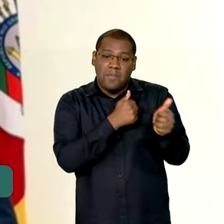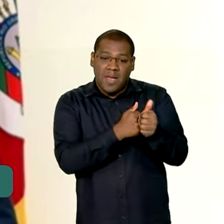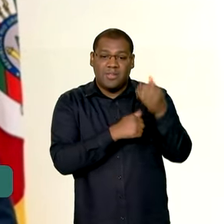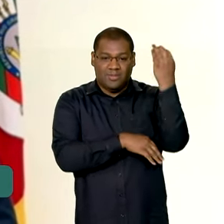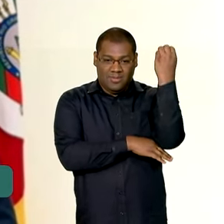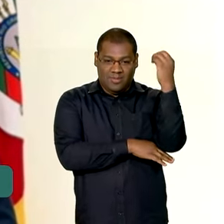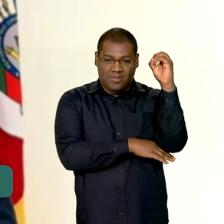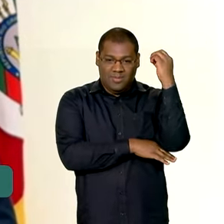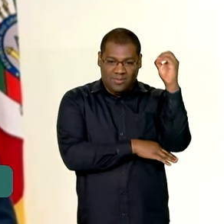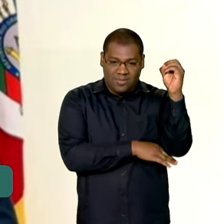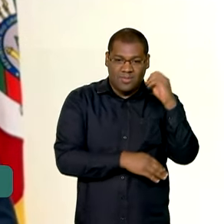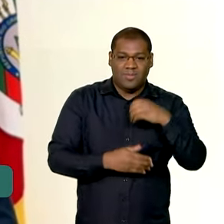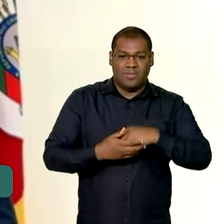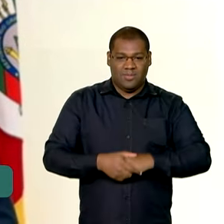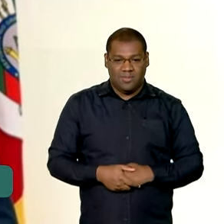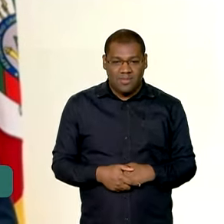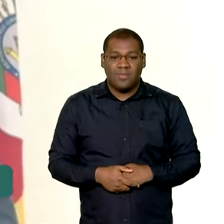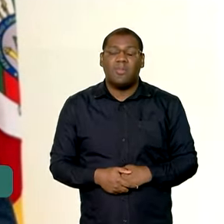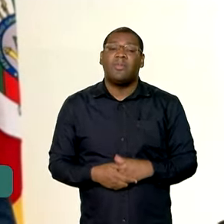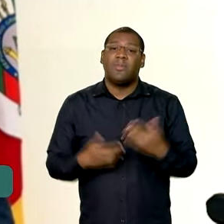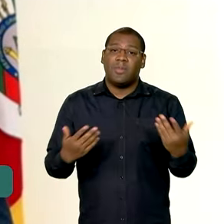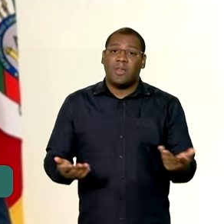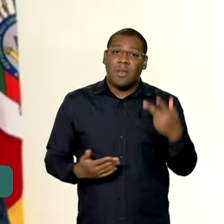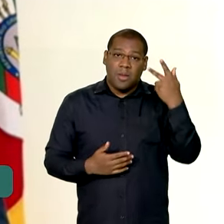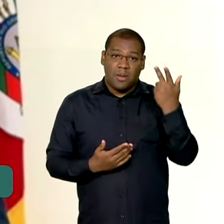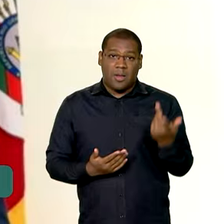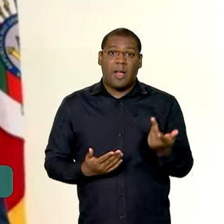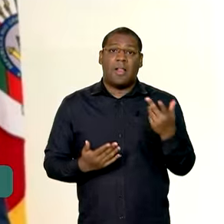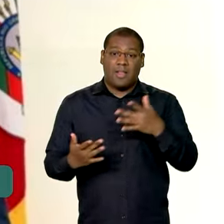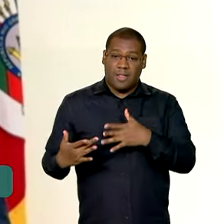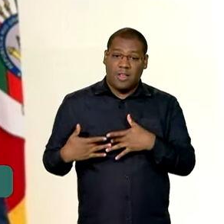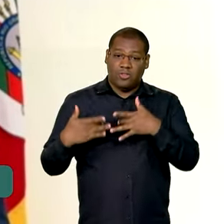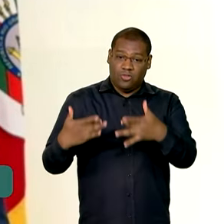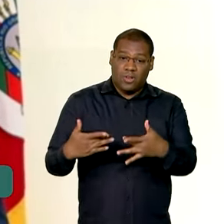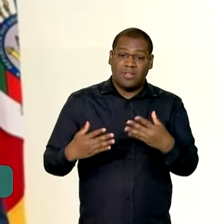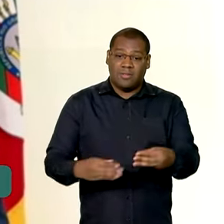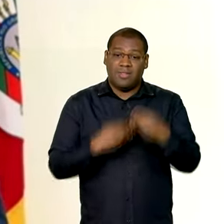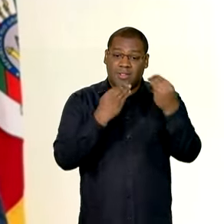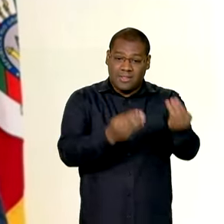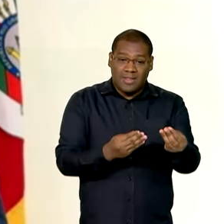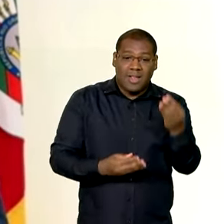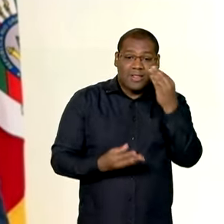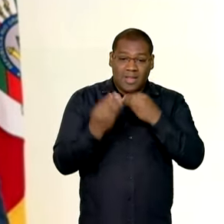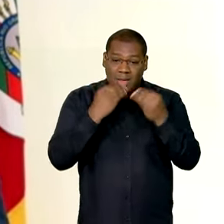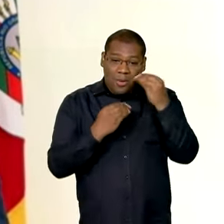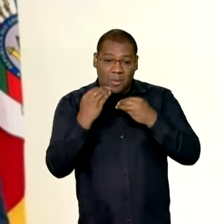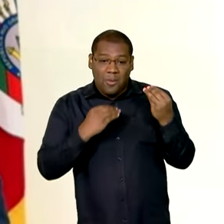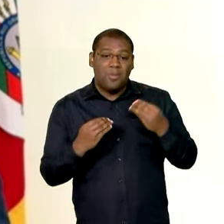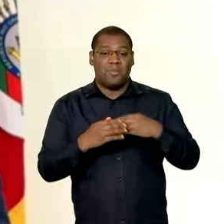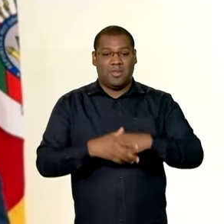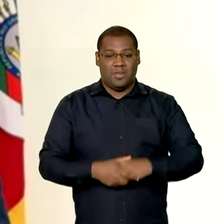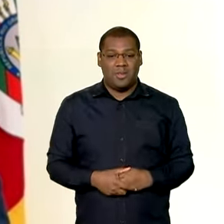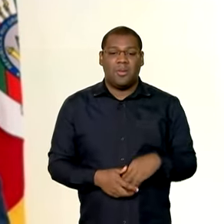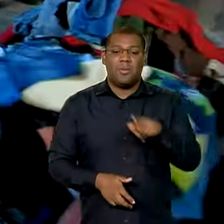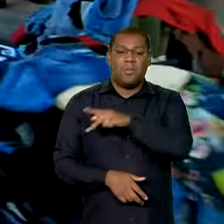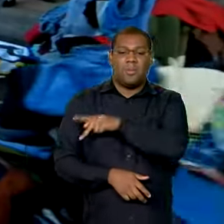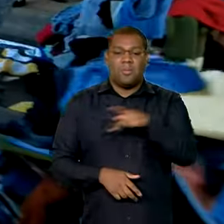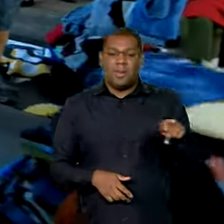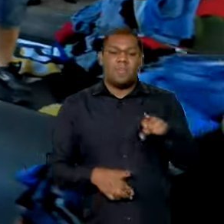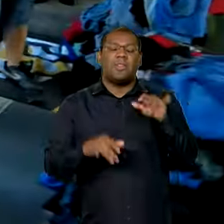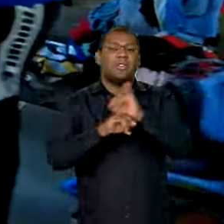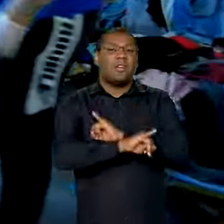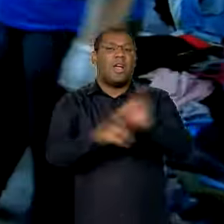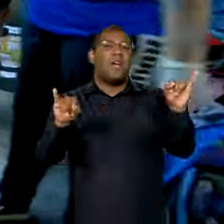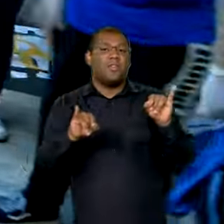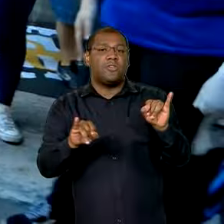distribuição para as cozinhas solidárias, onde estão abrigadas as pessoas que estão fora das suas casas. O presidente da Conab destacou a